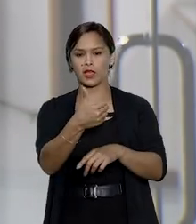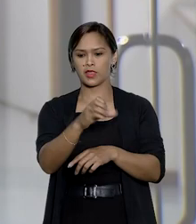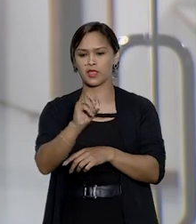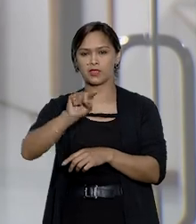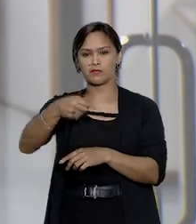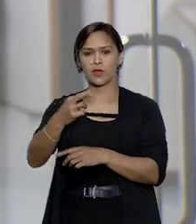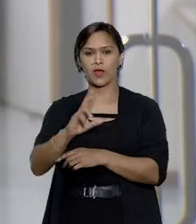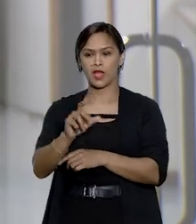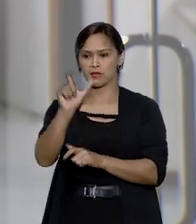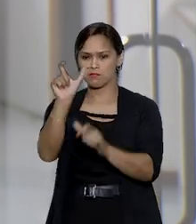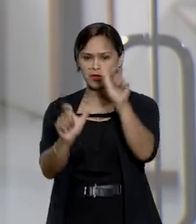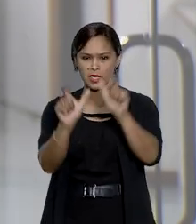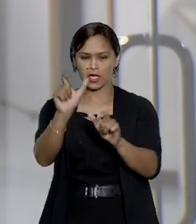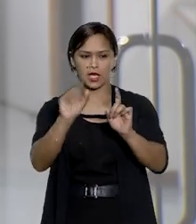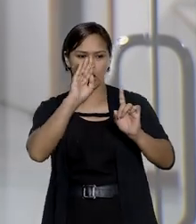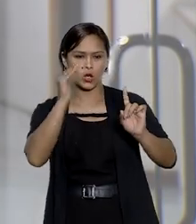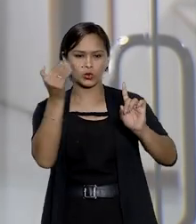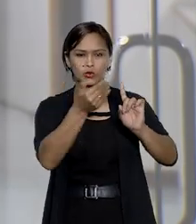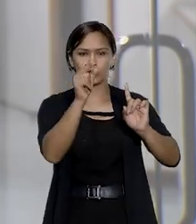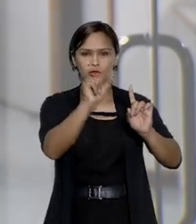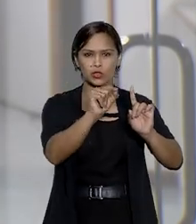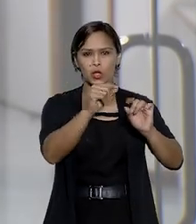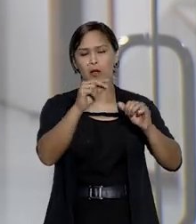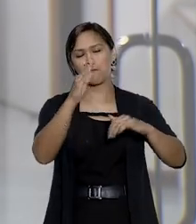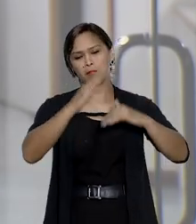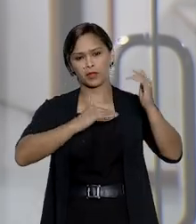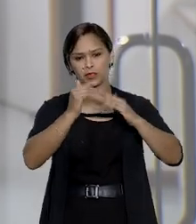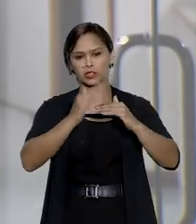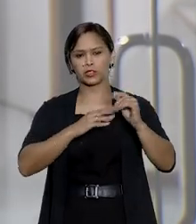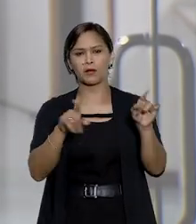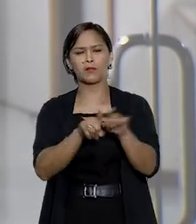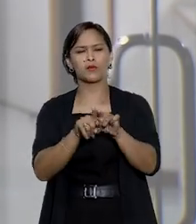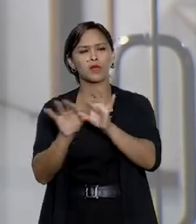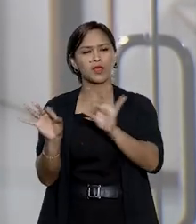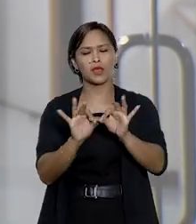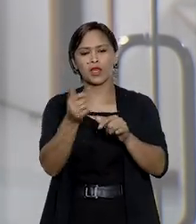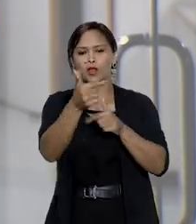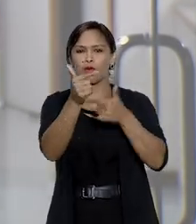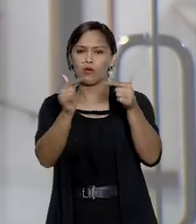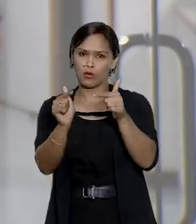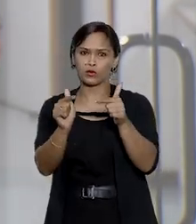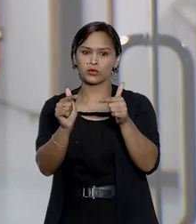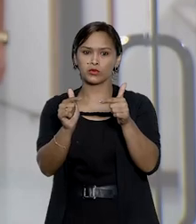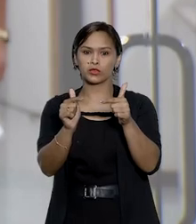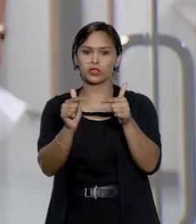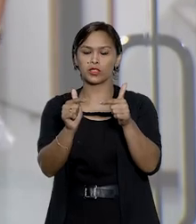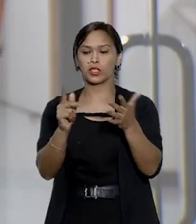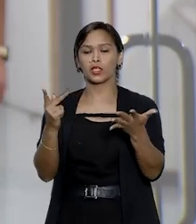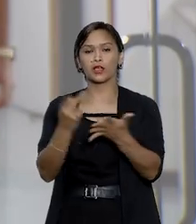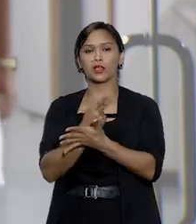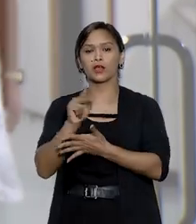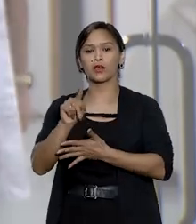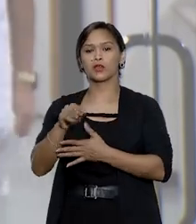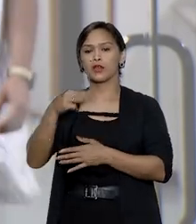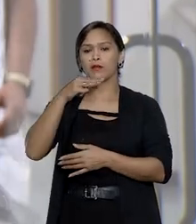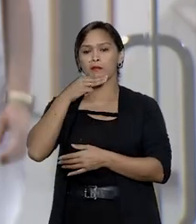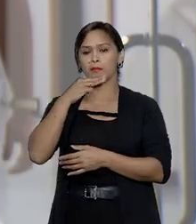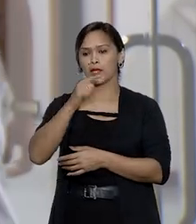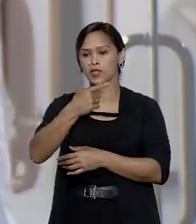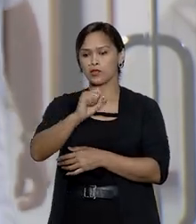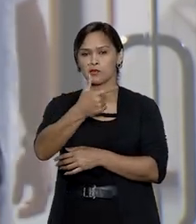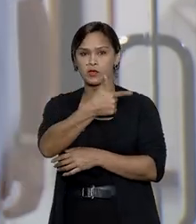mil para cada um dos dois autores da ação por considerar, entre outros fatores, que o fato ocorreu em março de